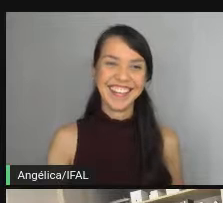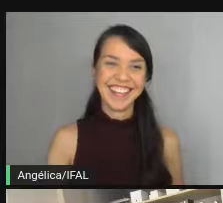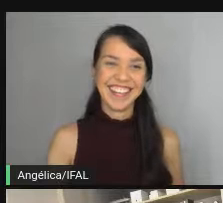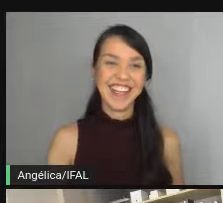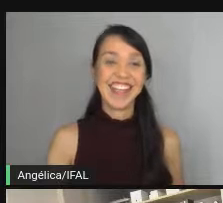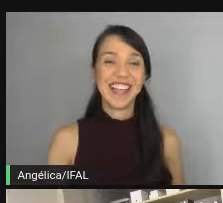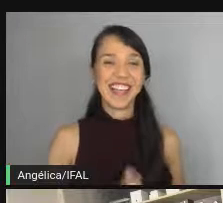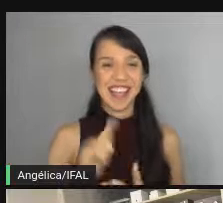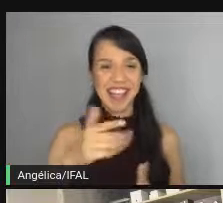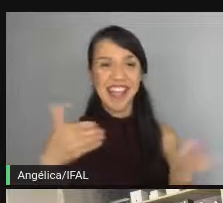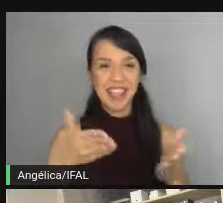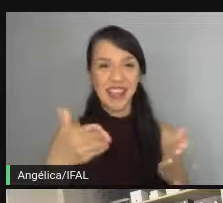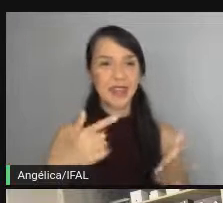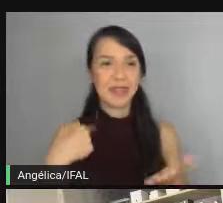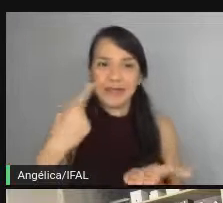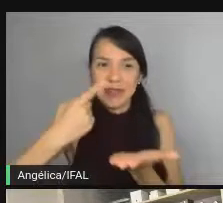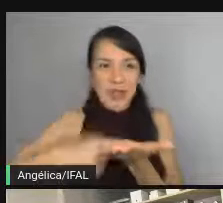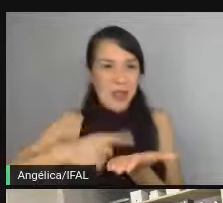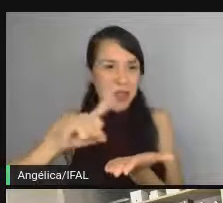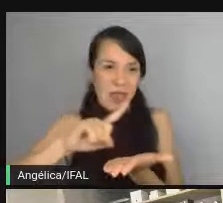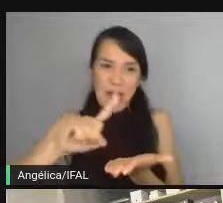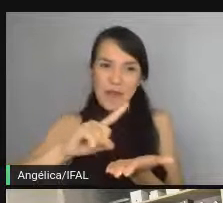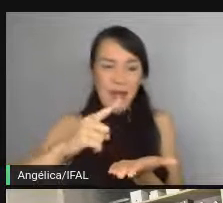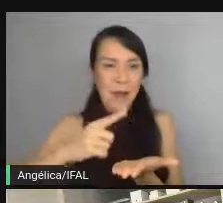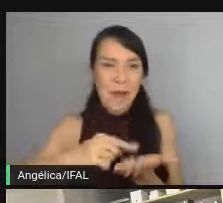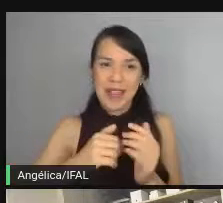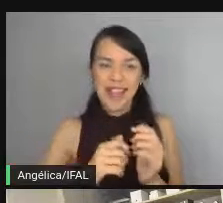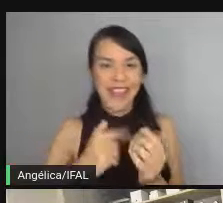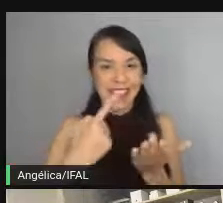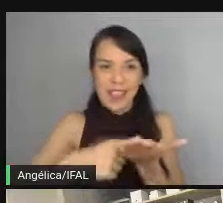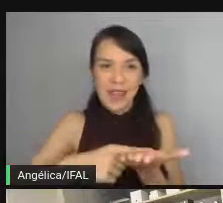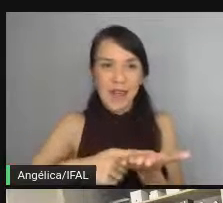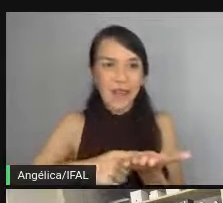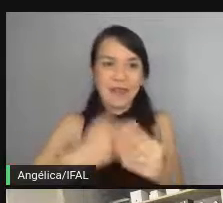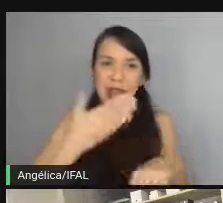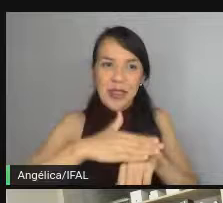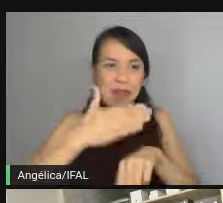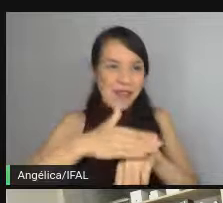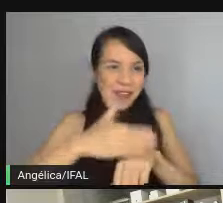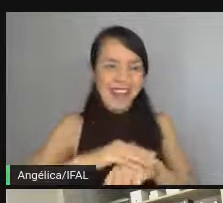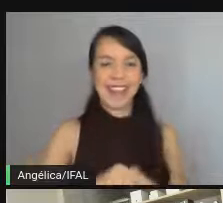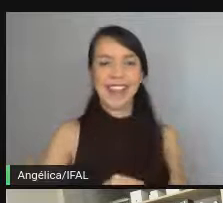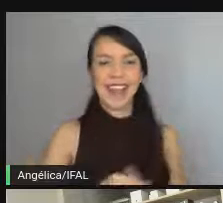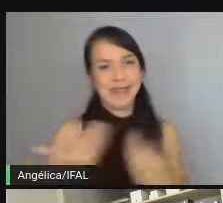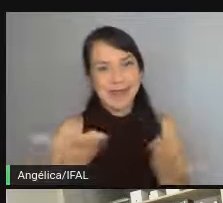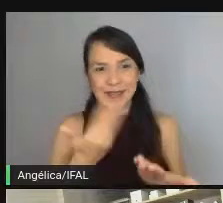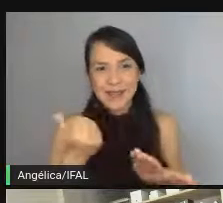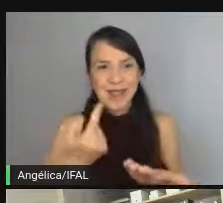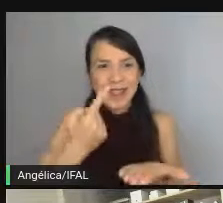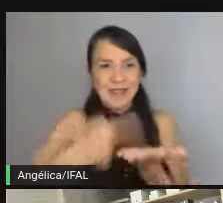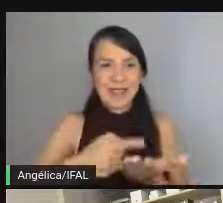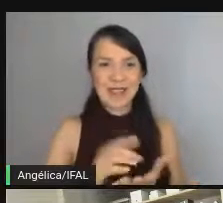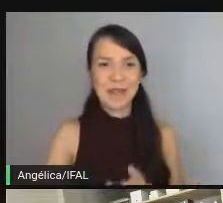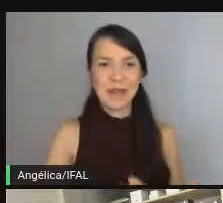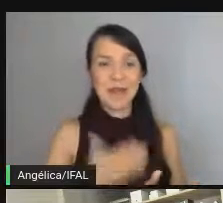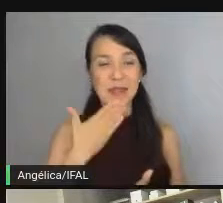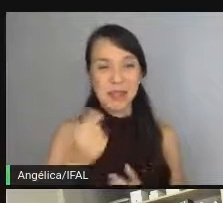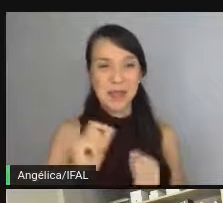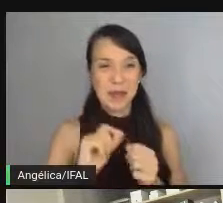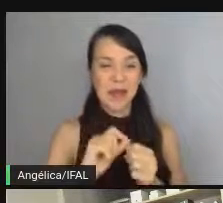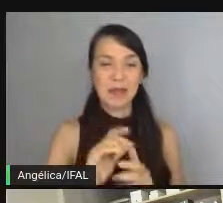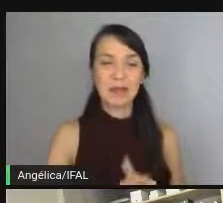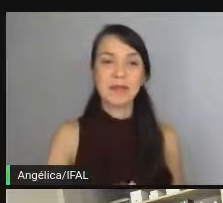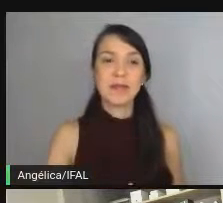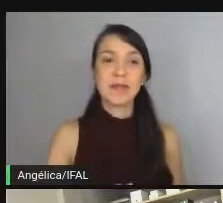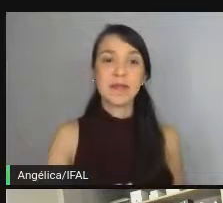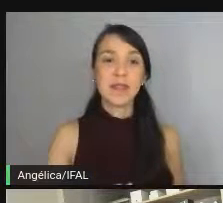Essa é uma parte que não foi previamente codificada, não foi ensaiada, mas vamos lá, vamos fazer o melhor que a gente puder. Então,